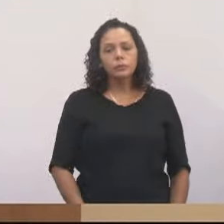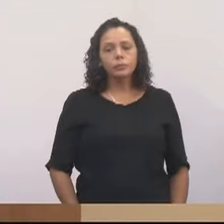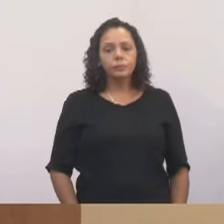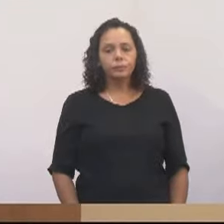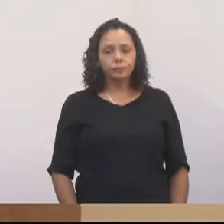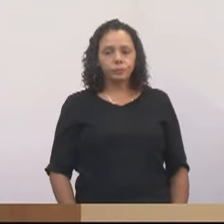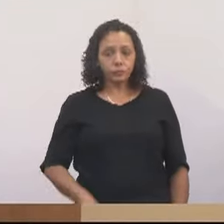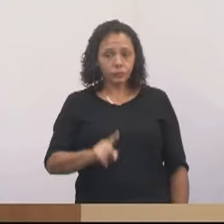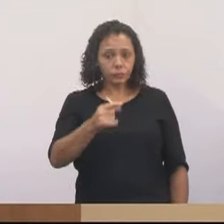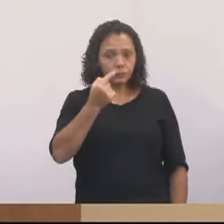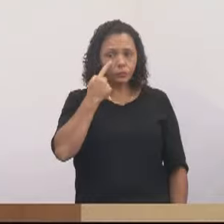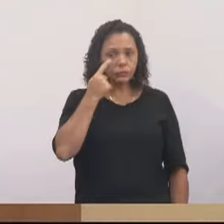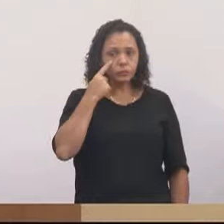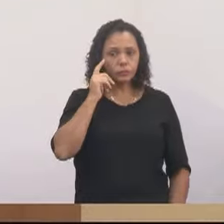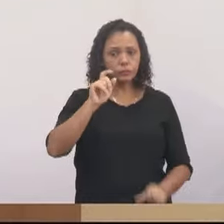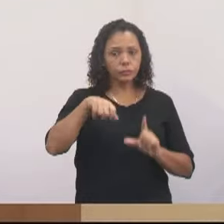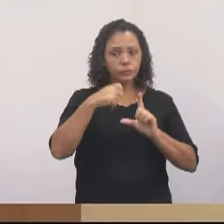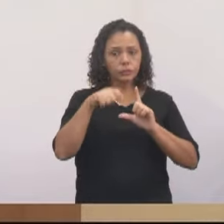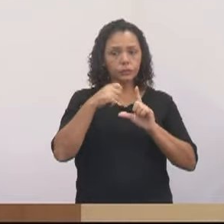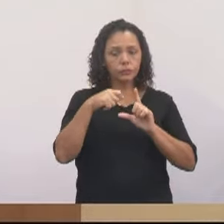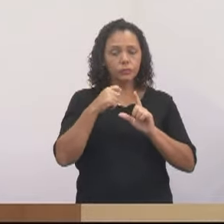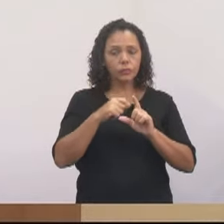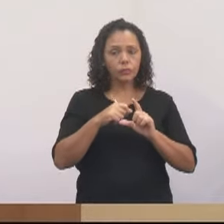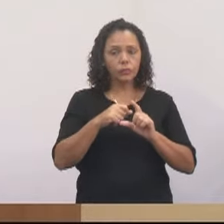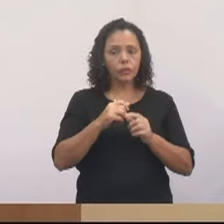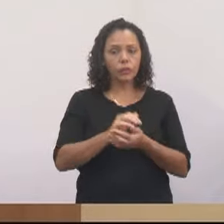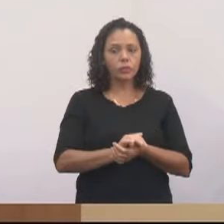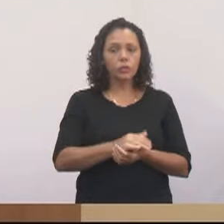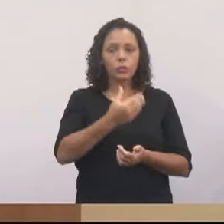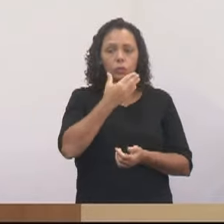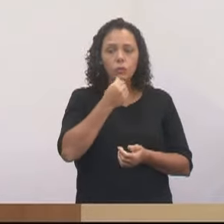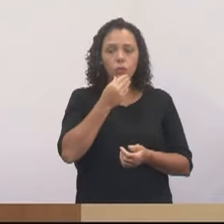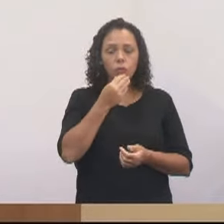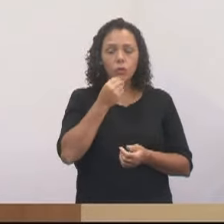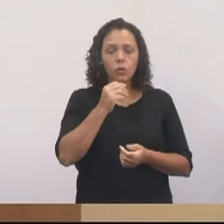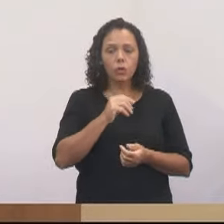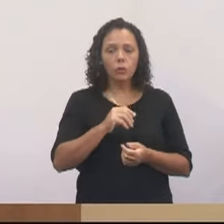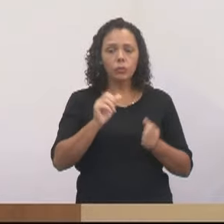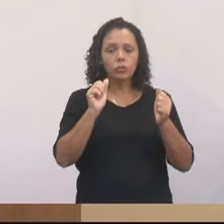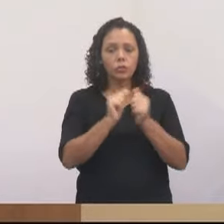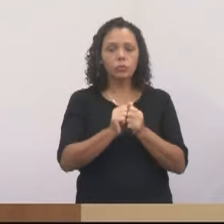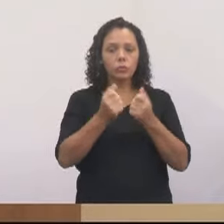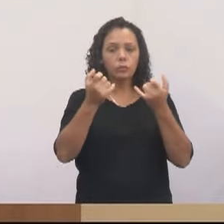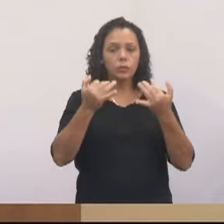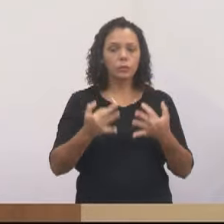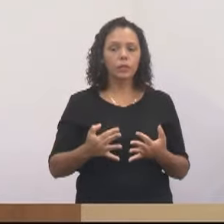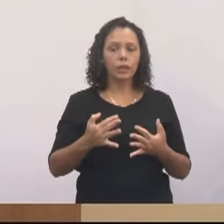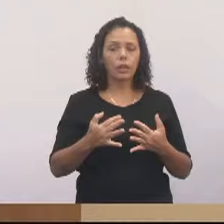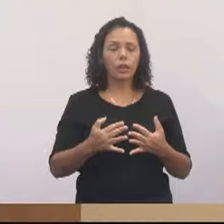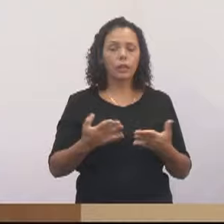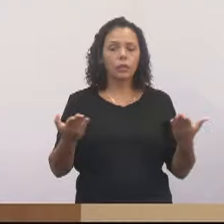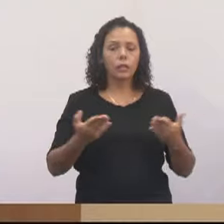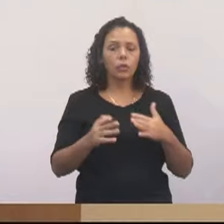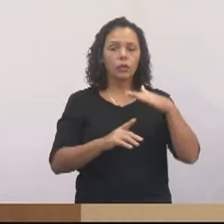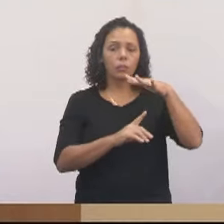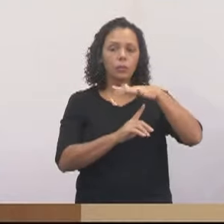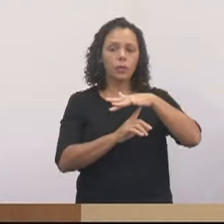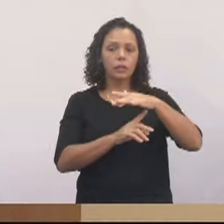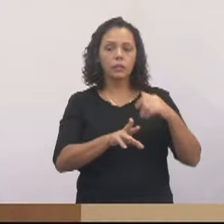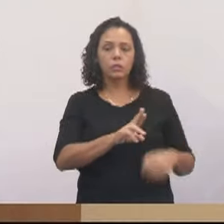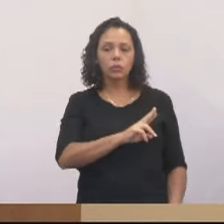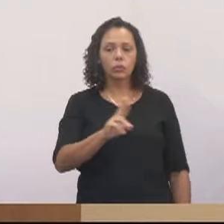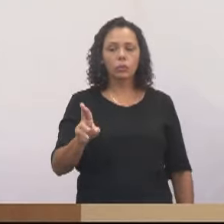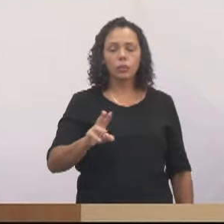viu o vídeo do seu Vantuiu, que gentilmente gravou junto com a gente, pra falar. E nós conseguimos denominar essa praça como